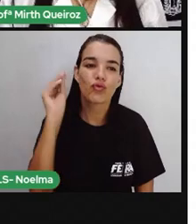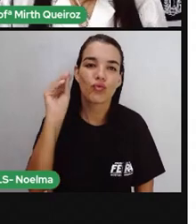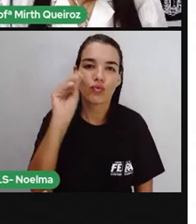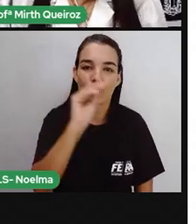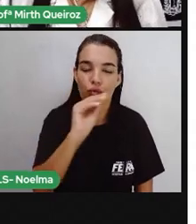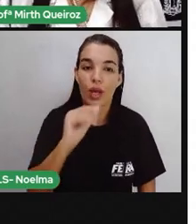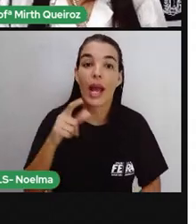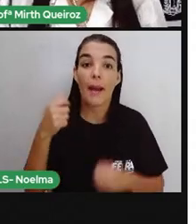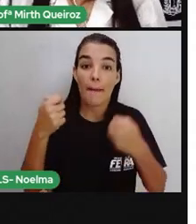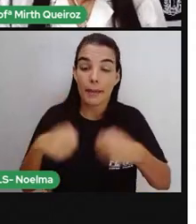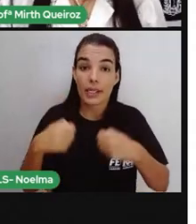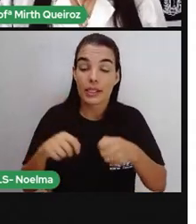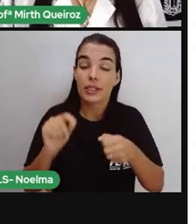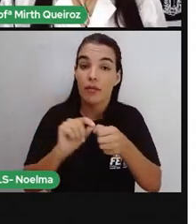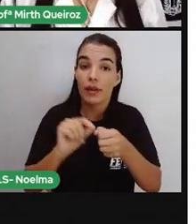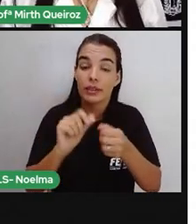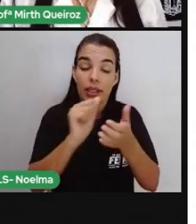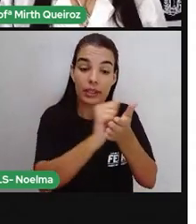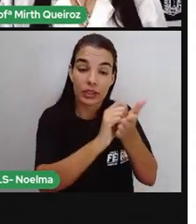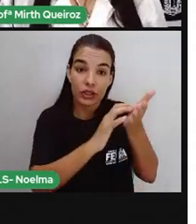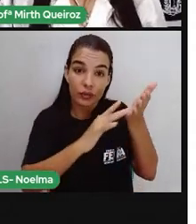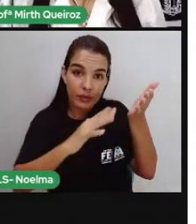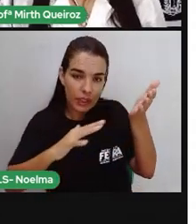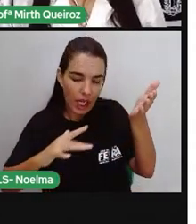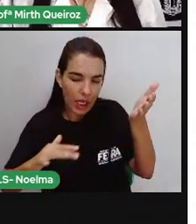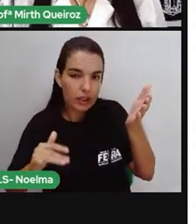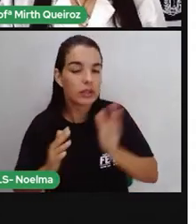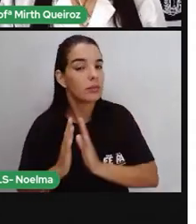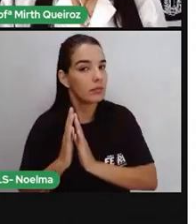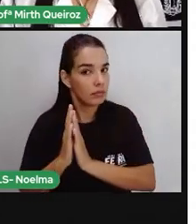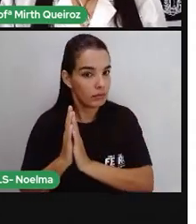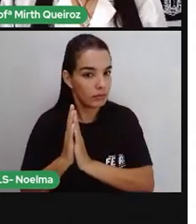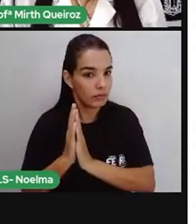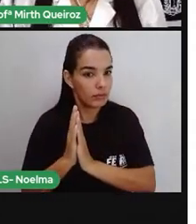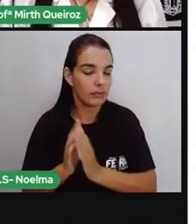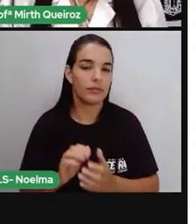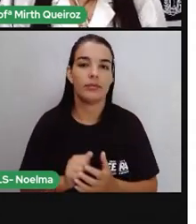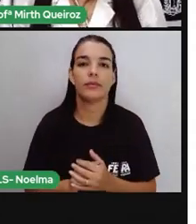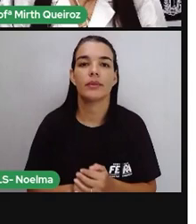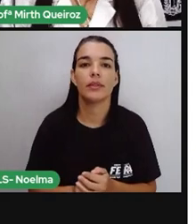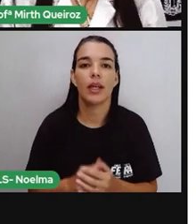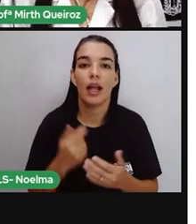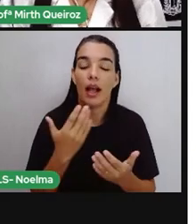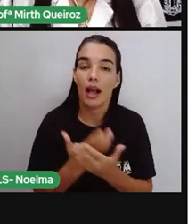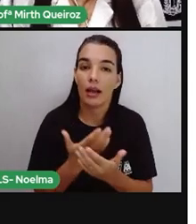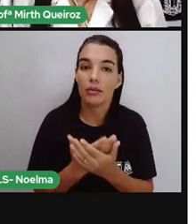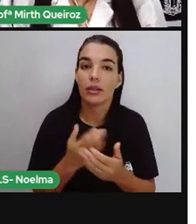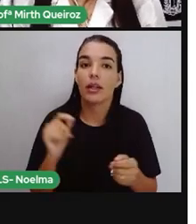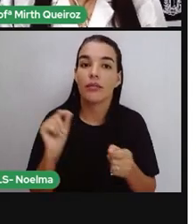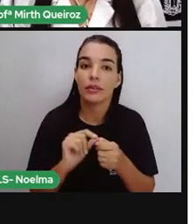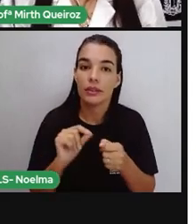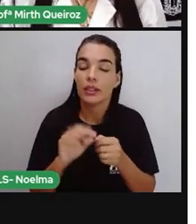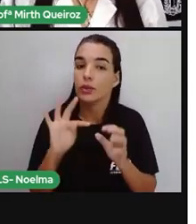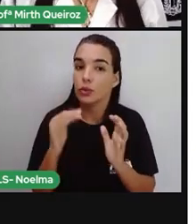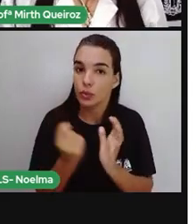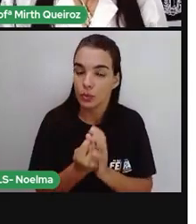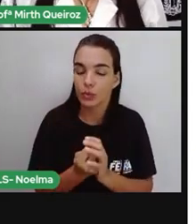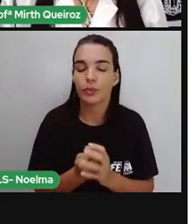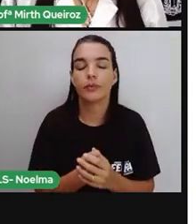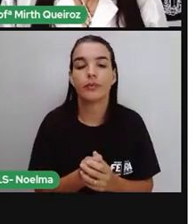Façam as atividades, não deixem de fazer esse registro e a outra atividade da aula anterior também, quem não fez ainda, tá bem?